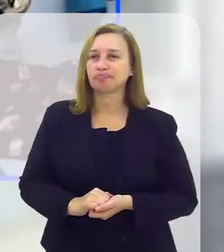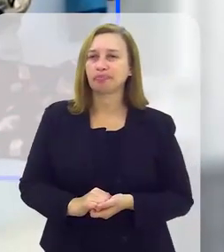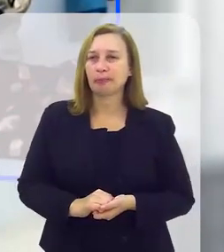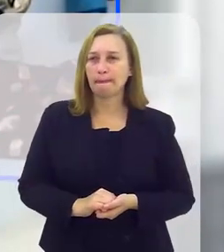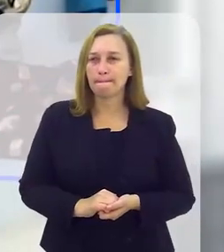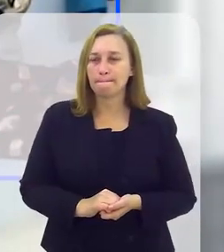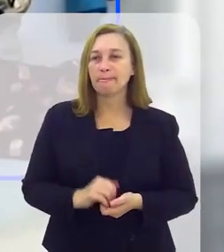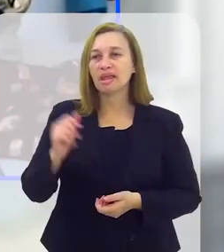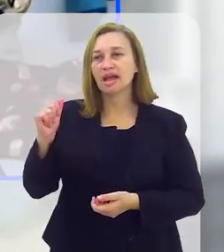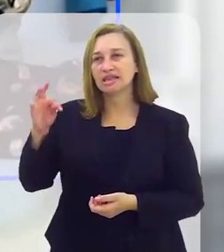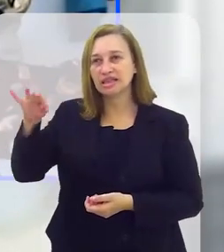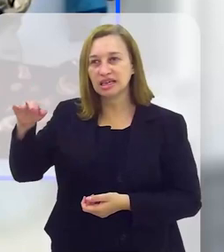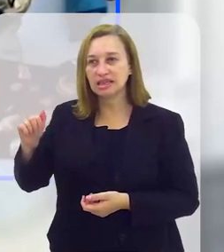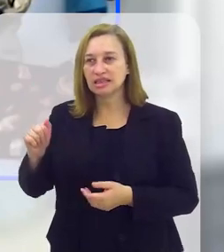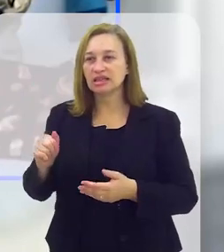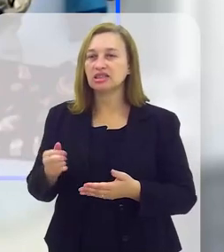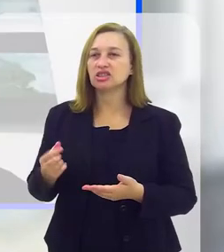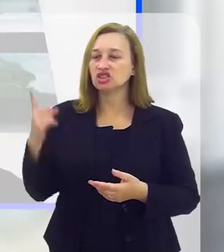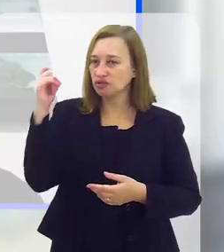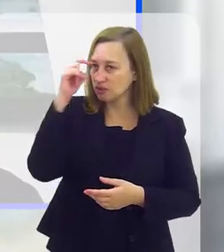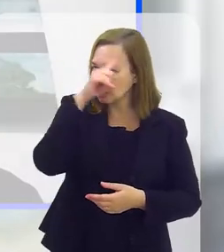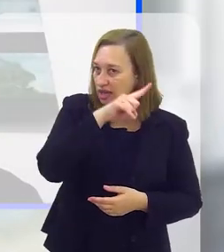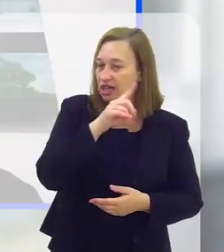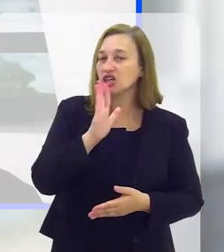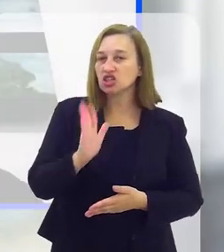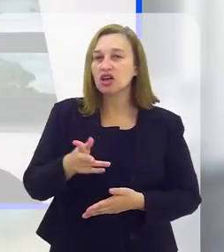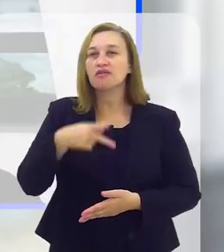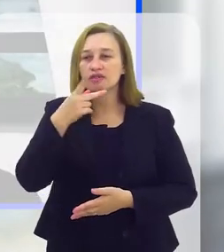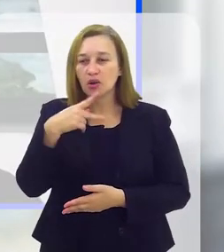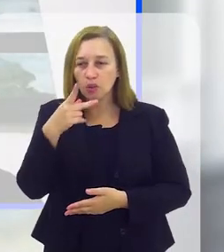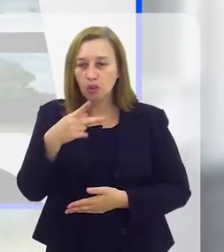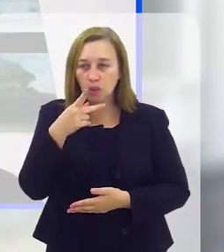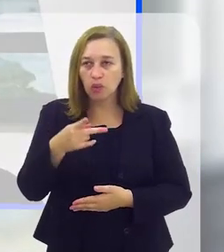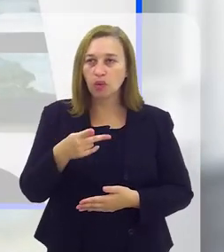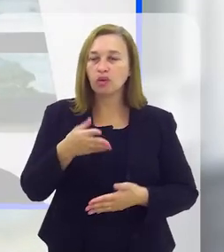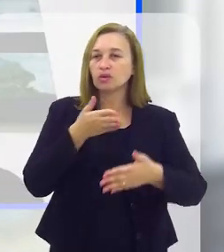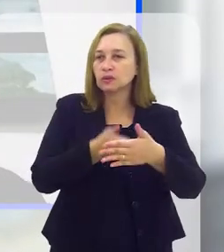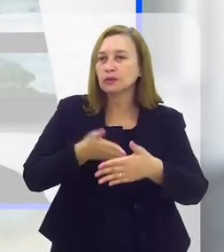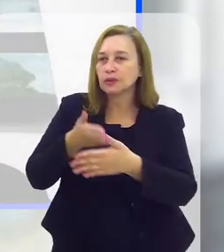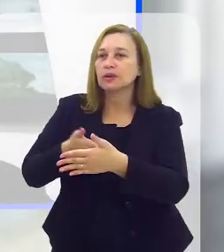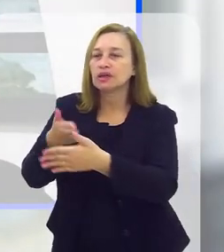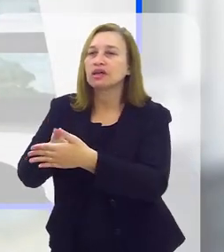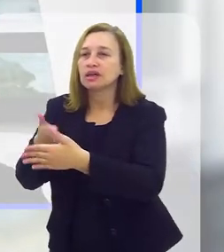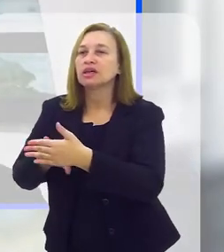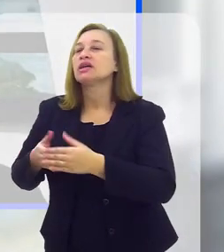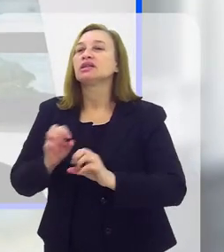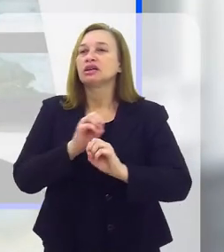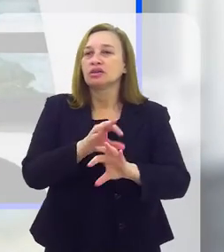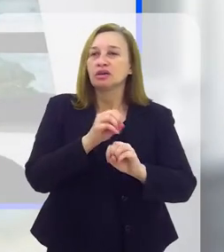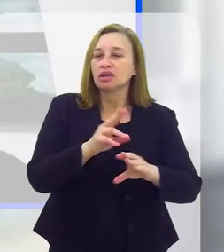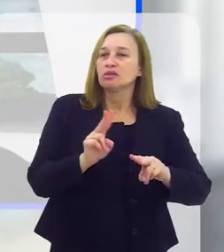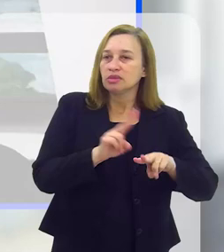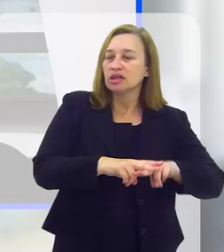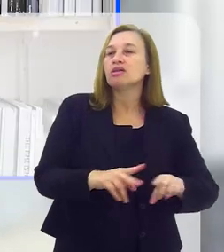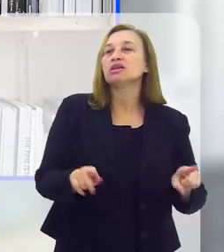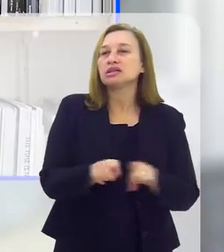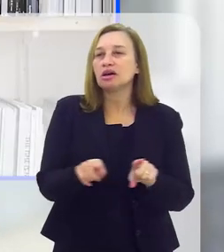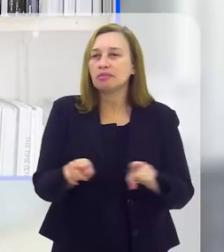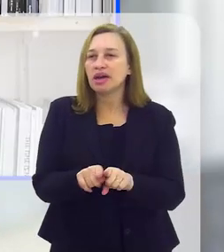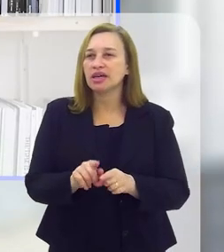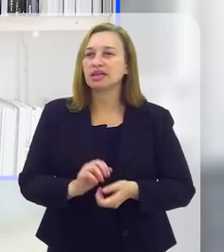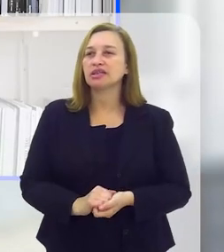educação para mudar esse quadro. Anitta, além dos obstáculos sobre os quais a gente já falou